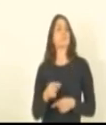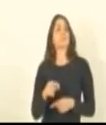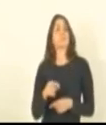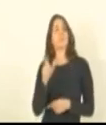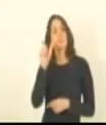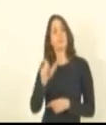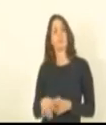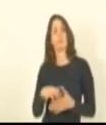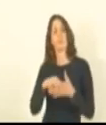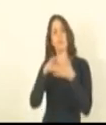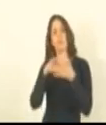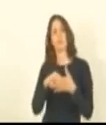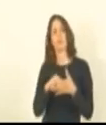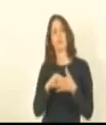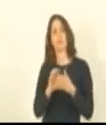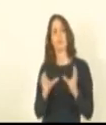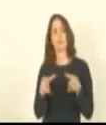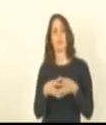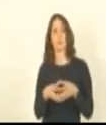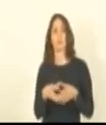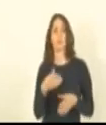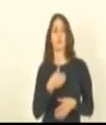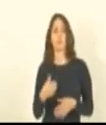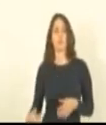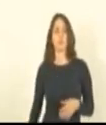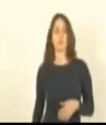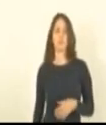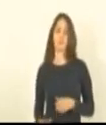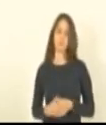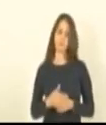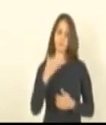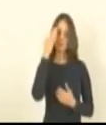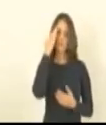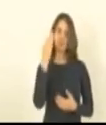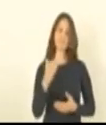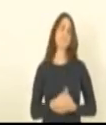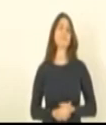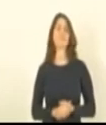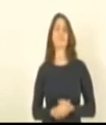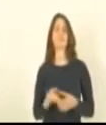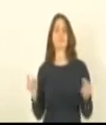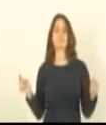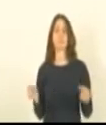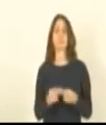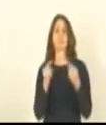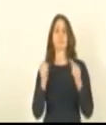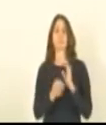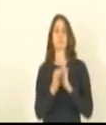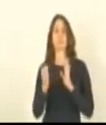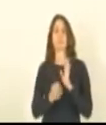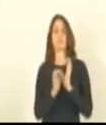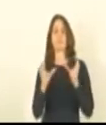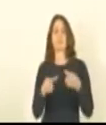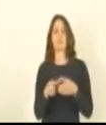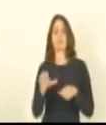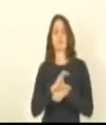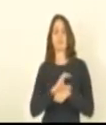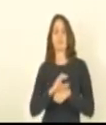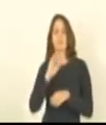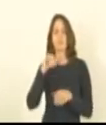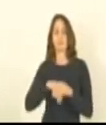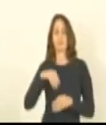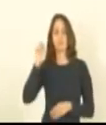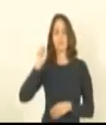líder do bloco para encaminhar a votação obrigado presidente conforme a o parecer da comissão de justiça voto sim